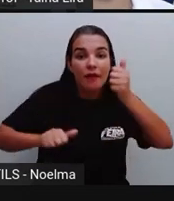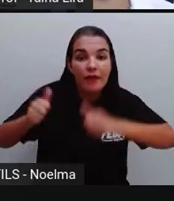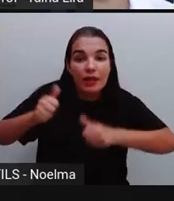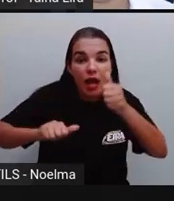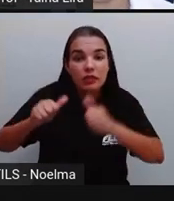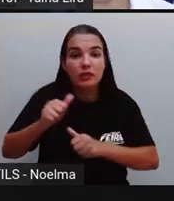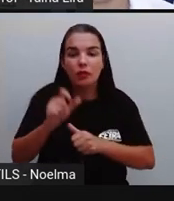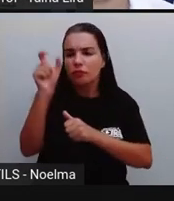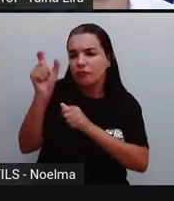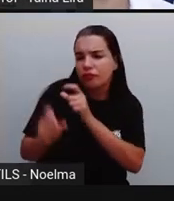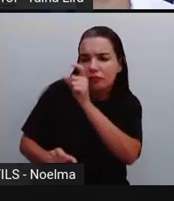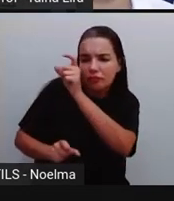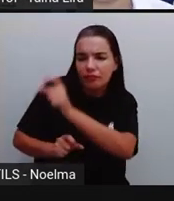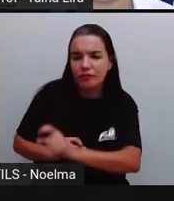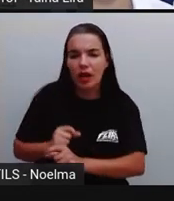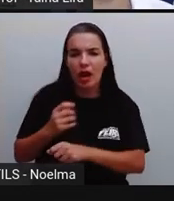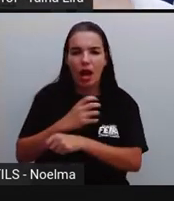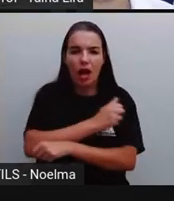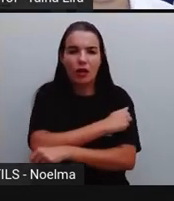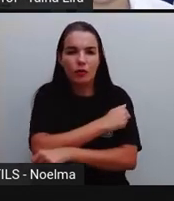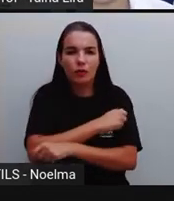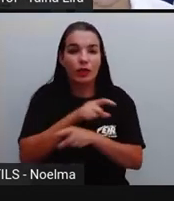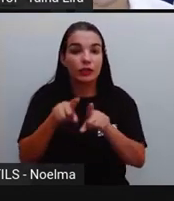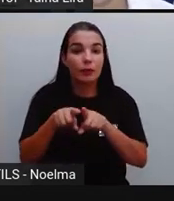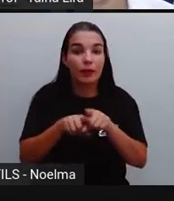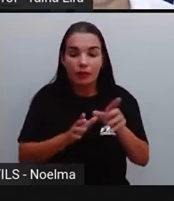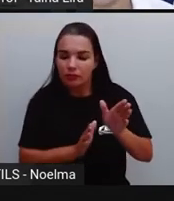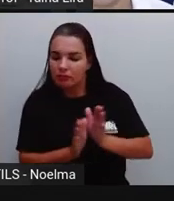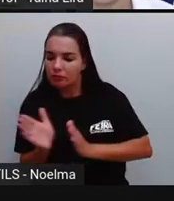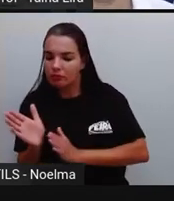De repente, o aluno precisa de uma outra intervenção.